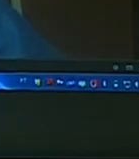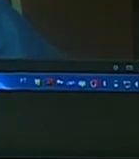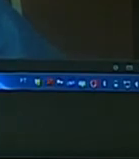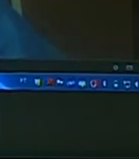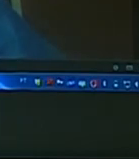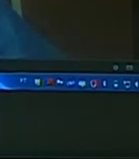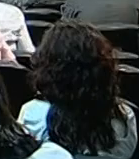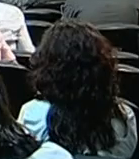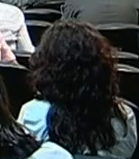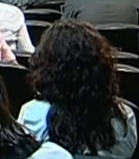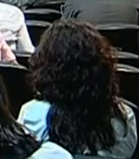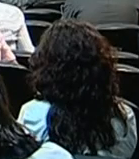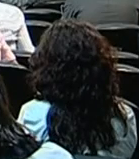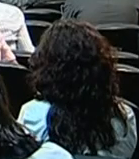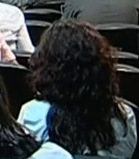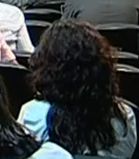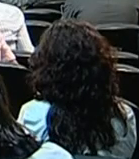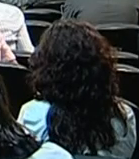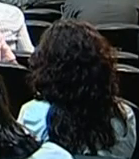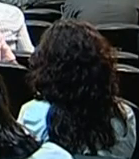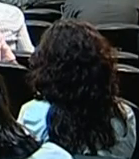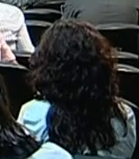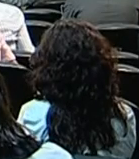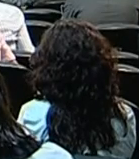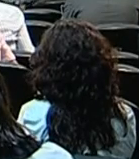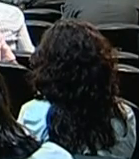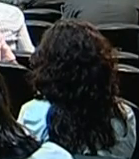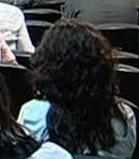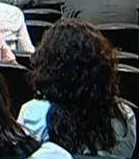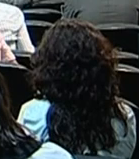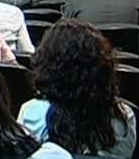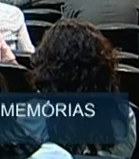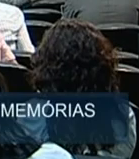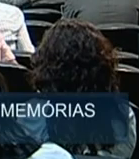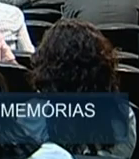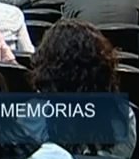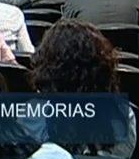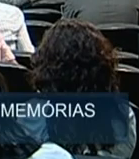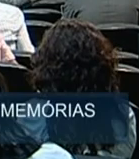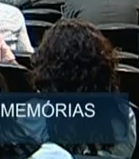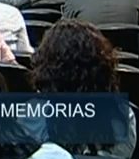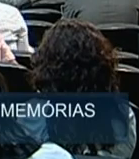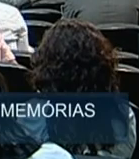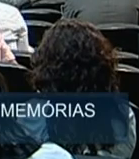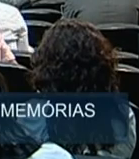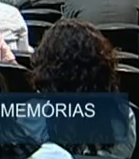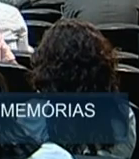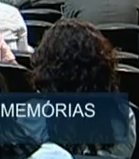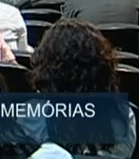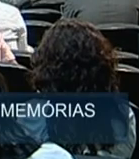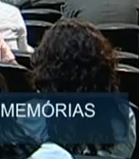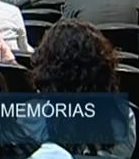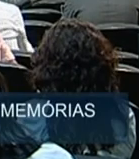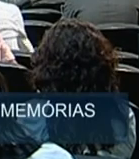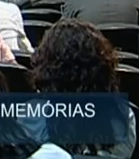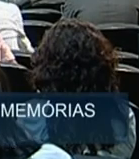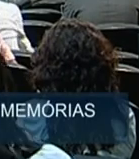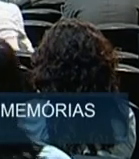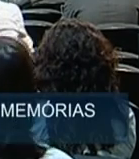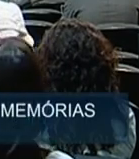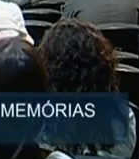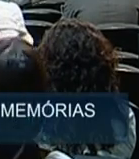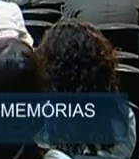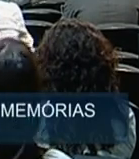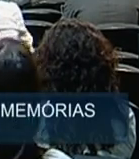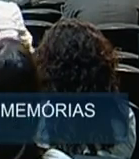não é que seja uma aula sobre esse período, mas é que traga a lembrança viva. Nesse caso, o Antônio Batista